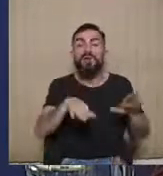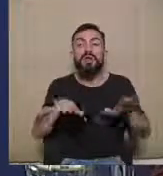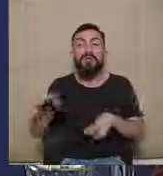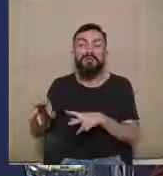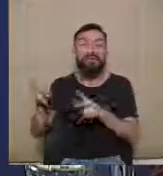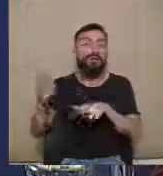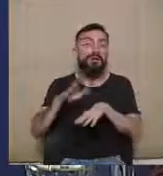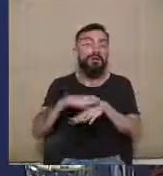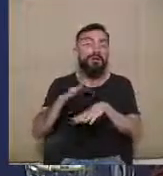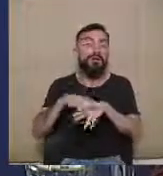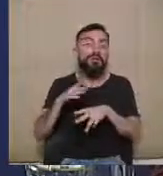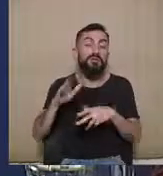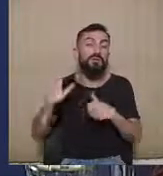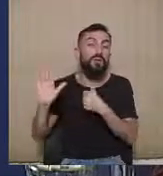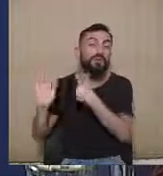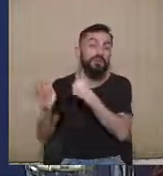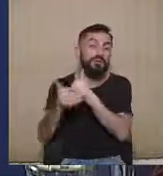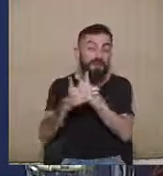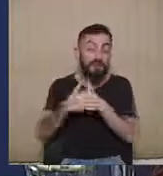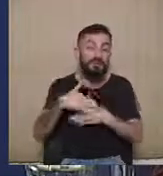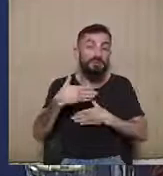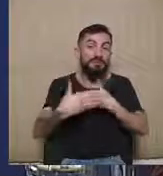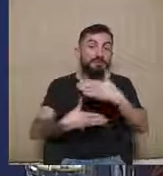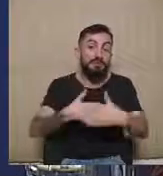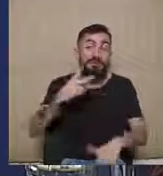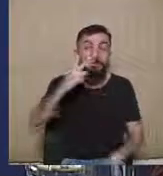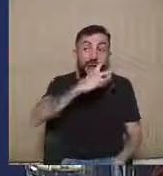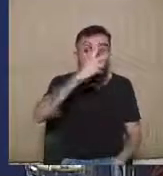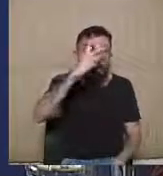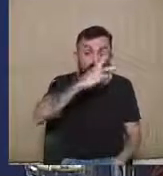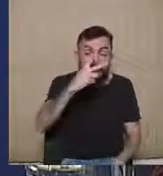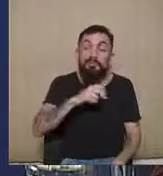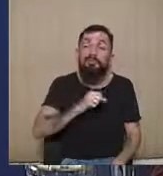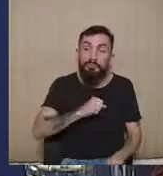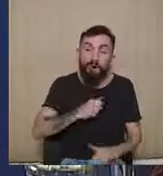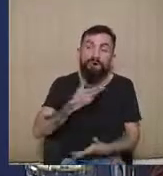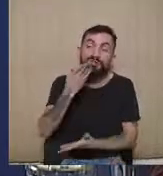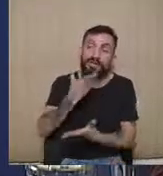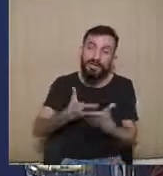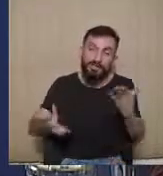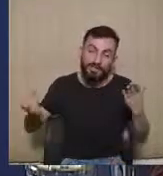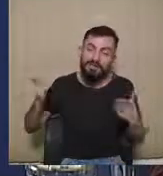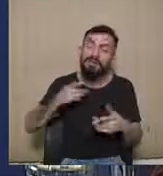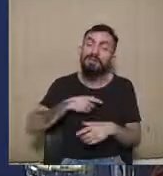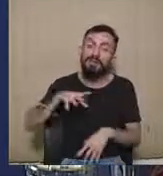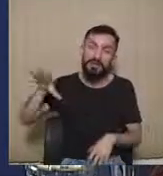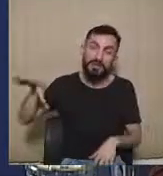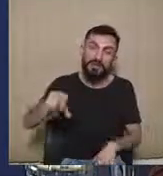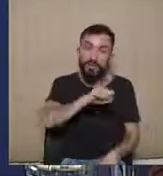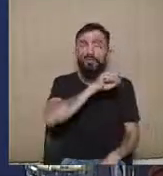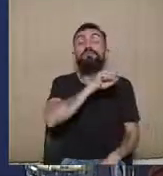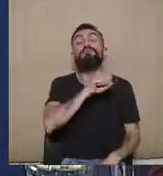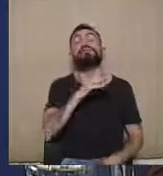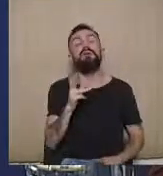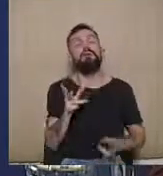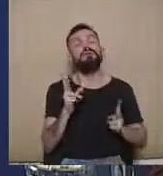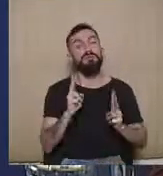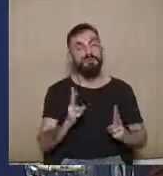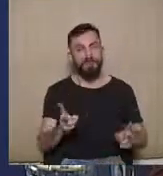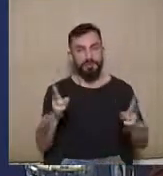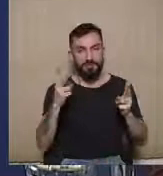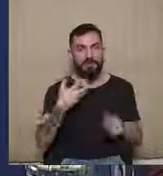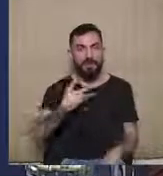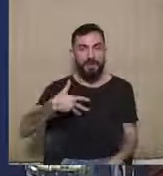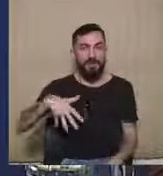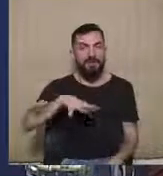possibilidade de cassação nos casos mais graves, de imposição de sanção pecuniária. Então a gente vai estar sempre trabalhando com